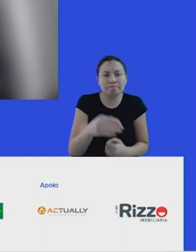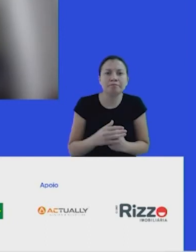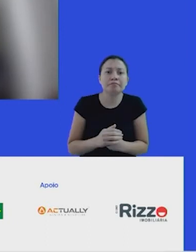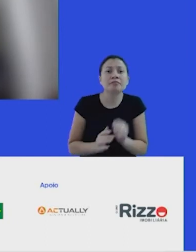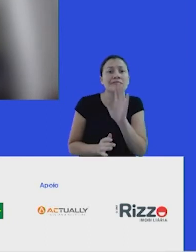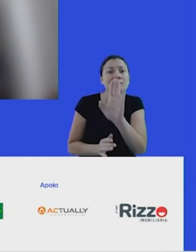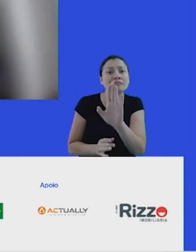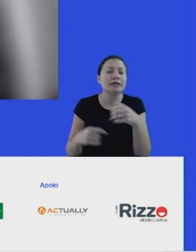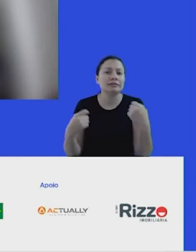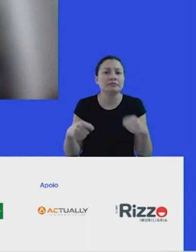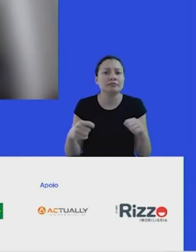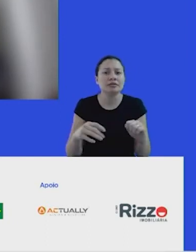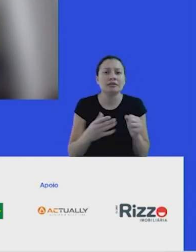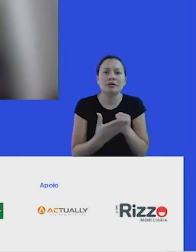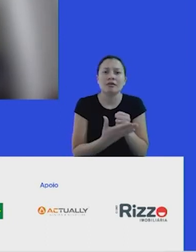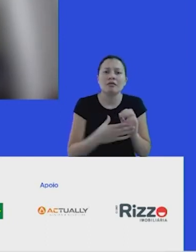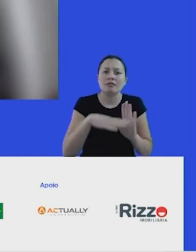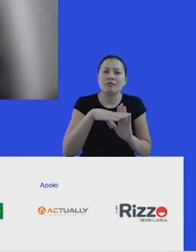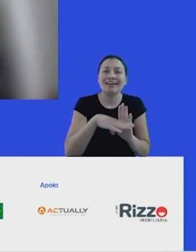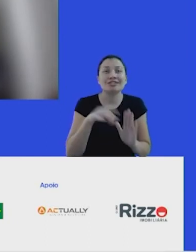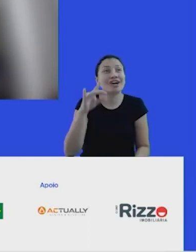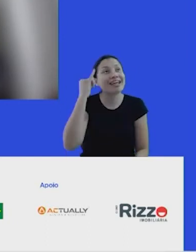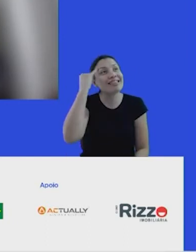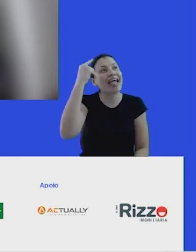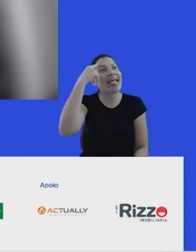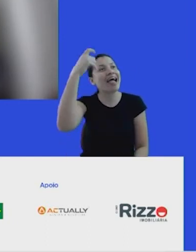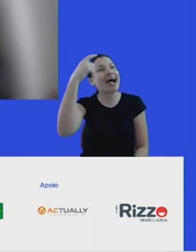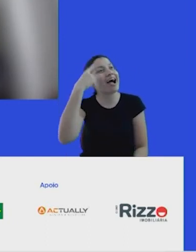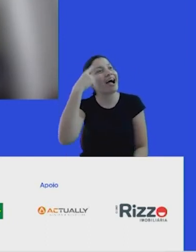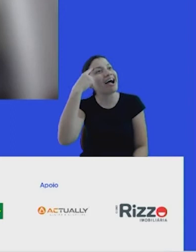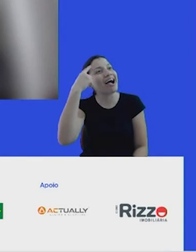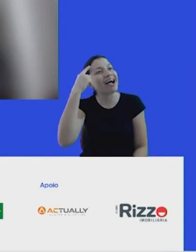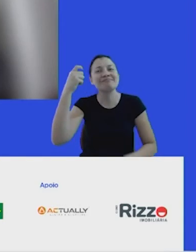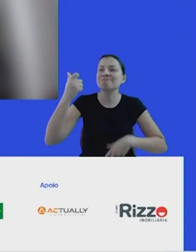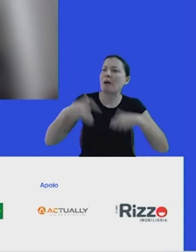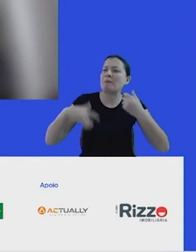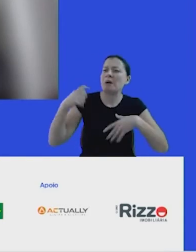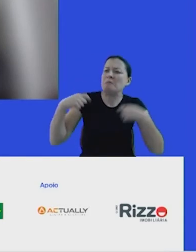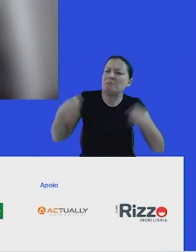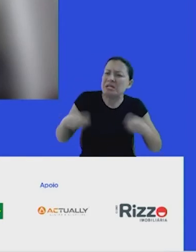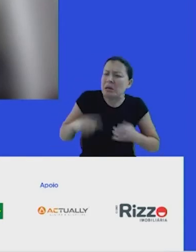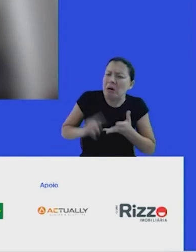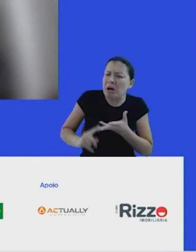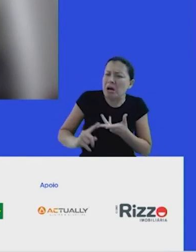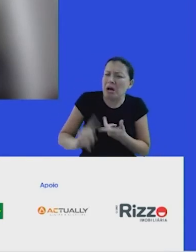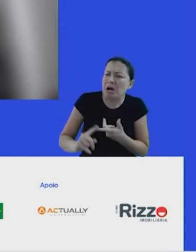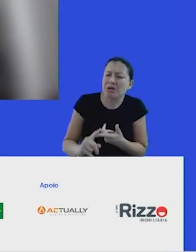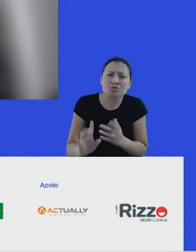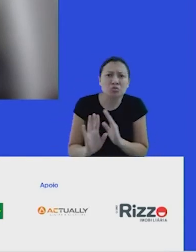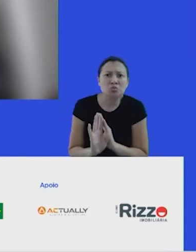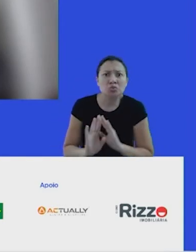pavimentada, ela não pode ser apenas idealista, a gente não pode só ir num discurso extremista e polarizar as